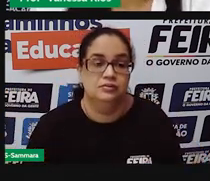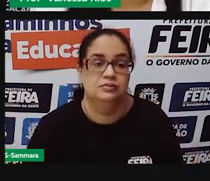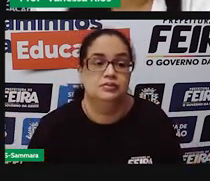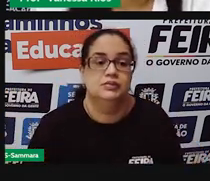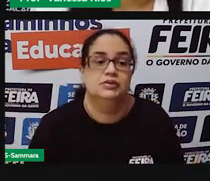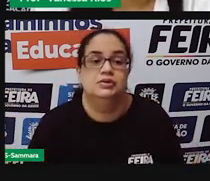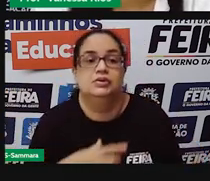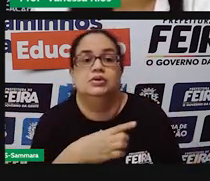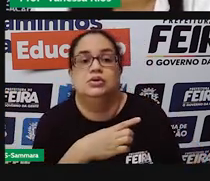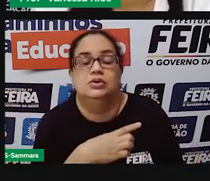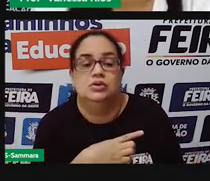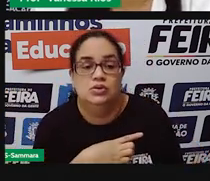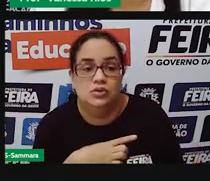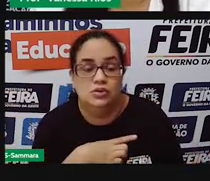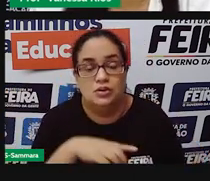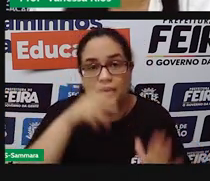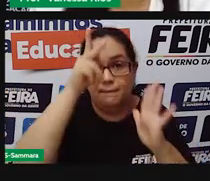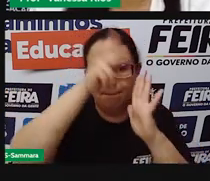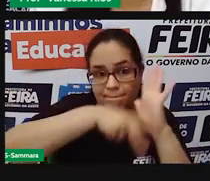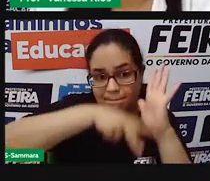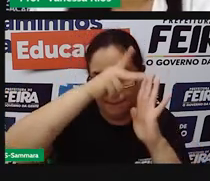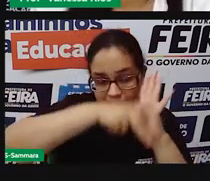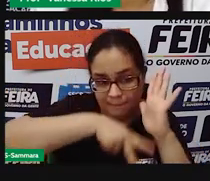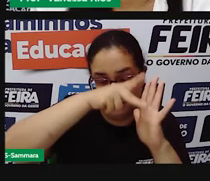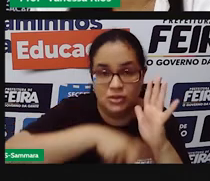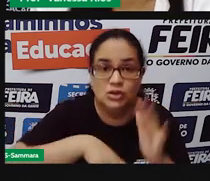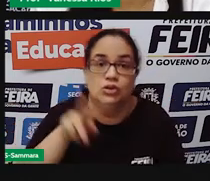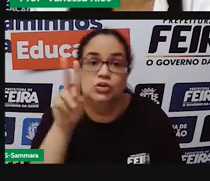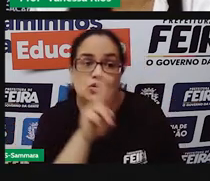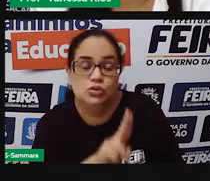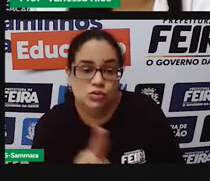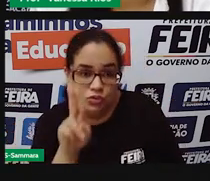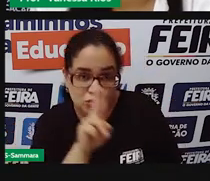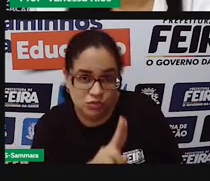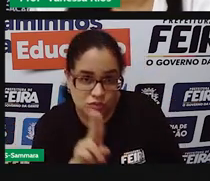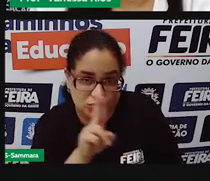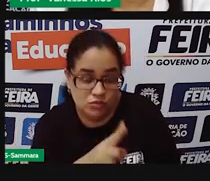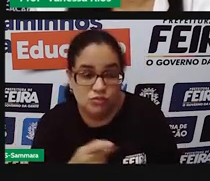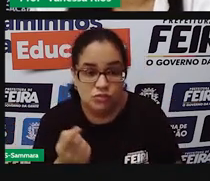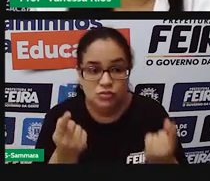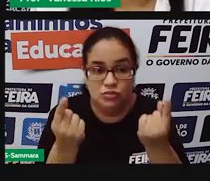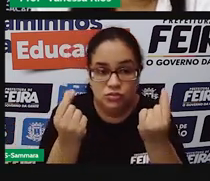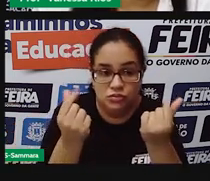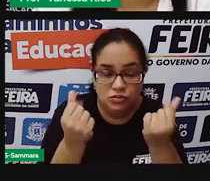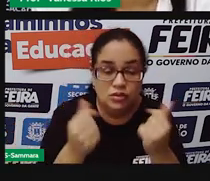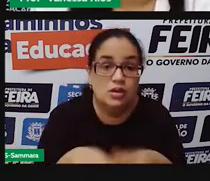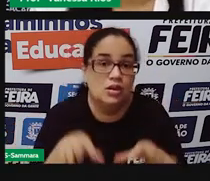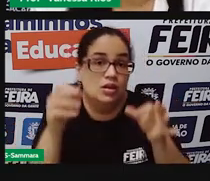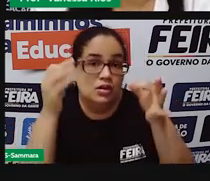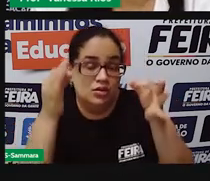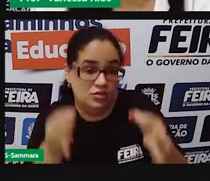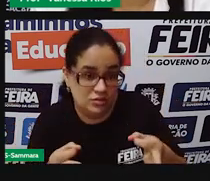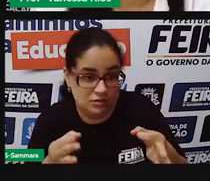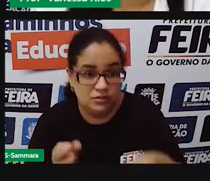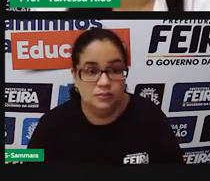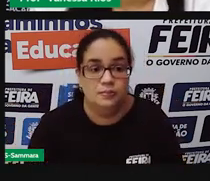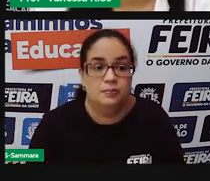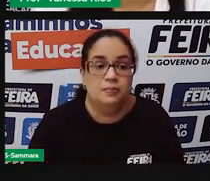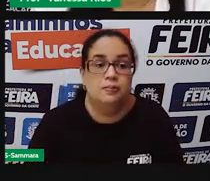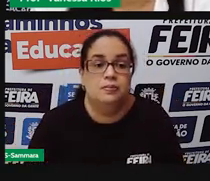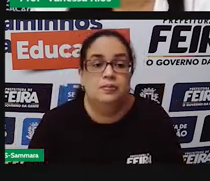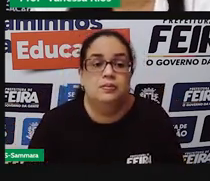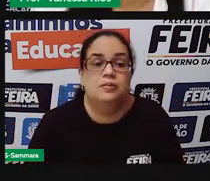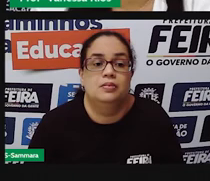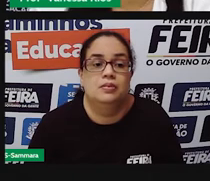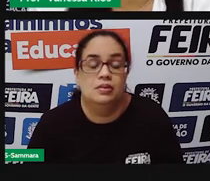ele está cumprindo com os projetos, ele está utilizando, né, as verbas públicas da forma correta, destinando